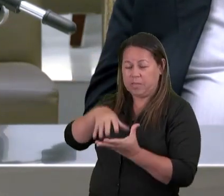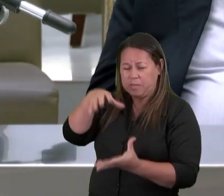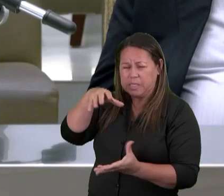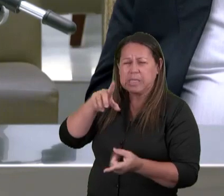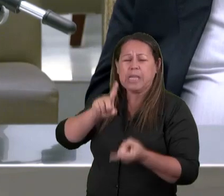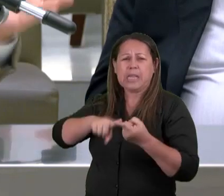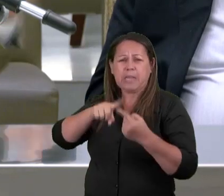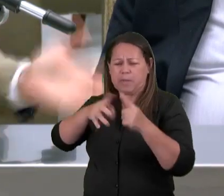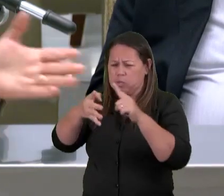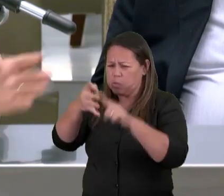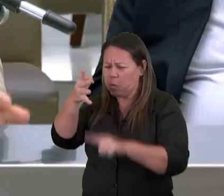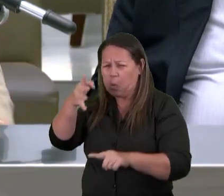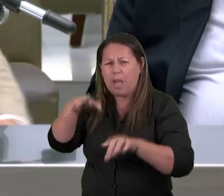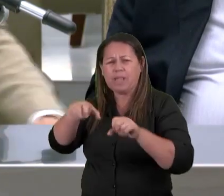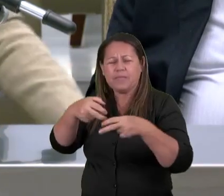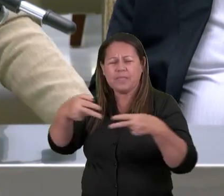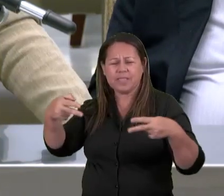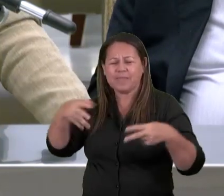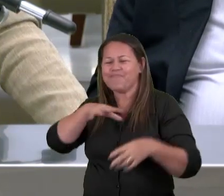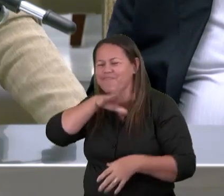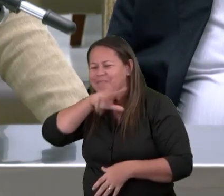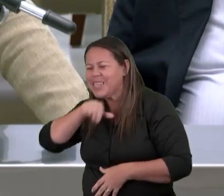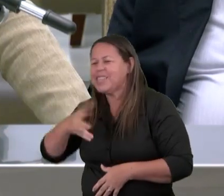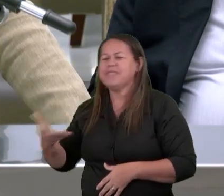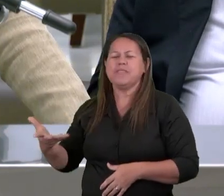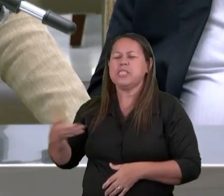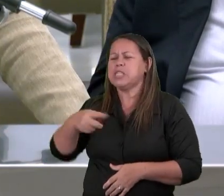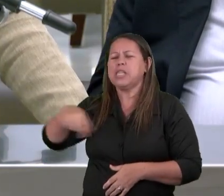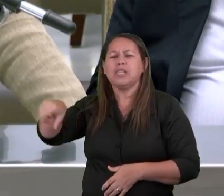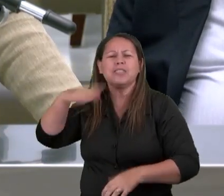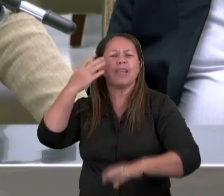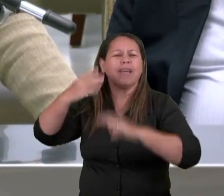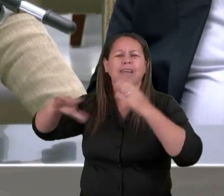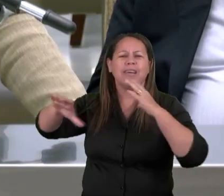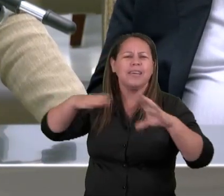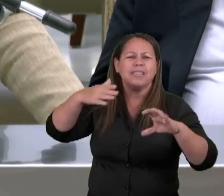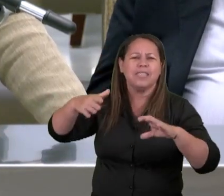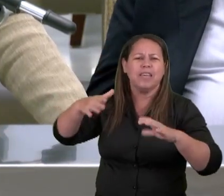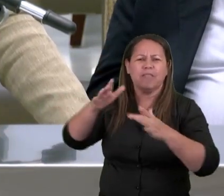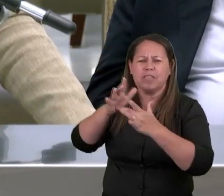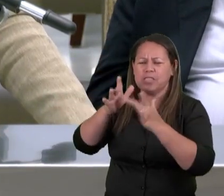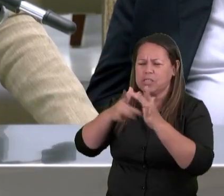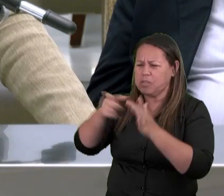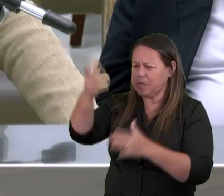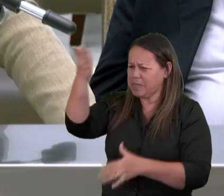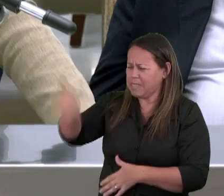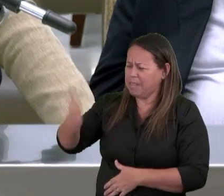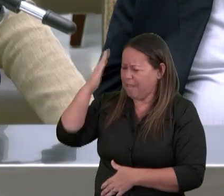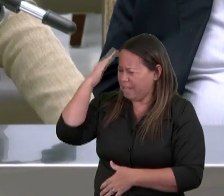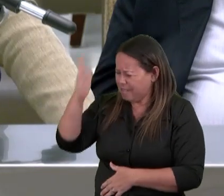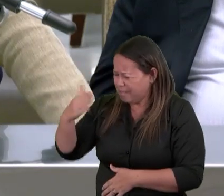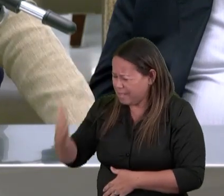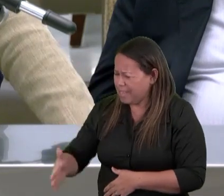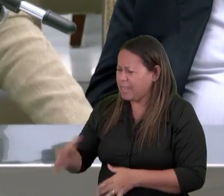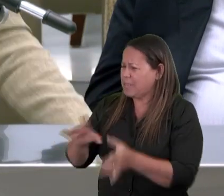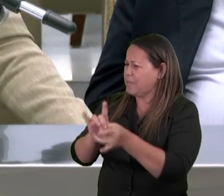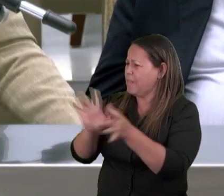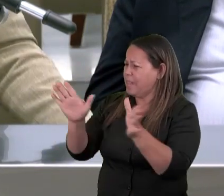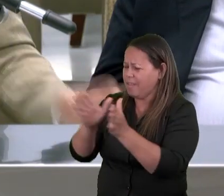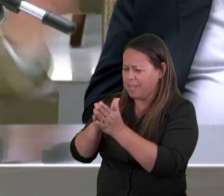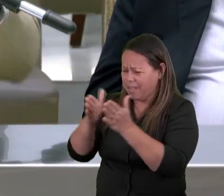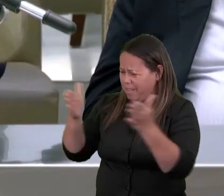animais Aqueles seres viventes Eles cantavam Dizendo Digno Eis de abrir o livro E